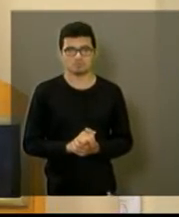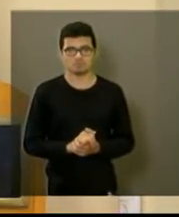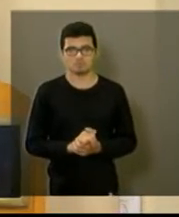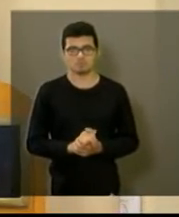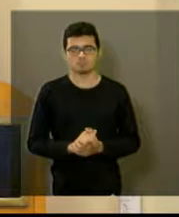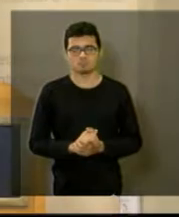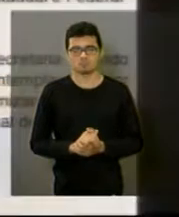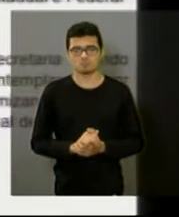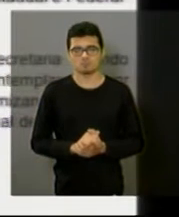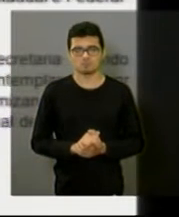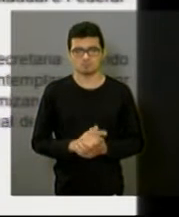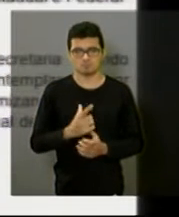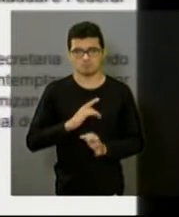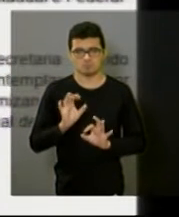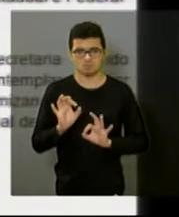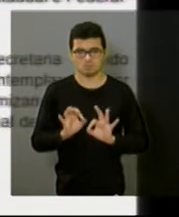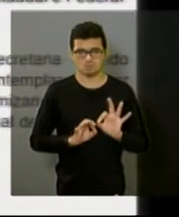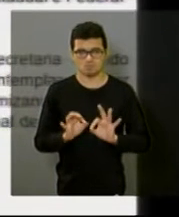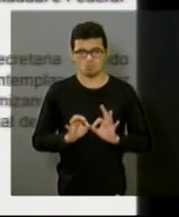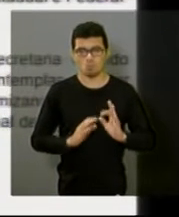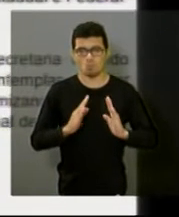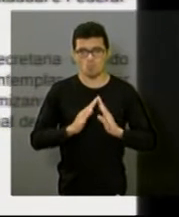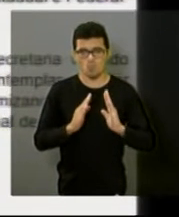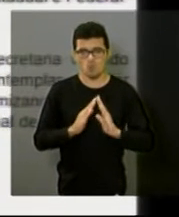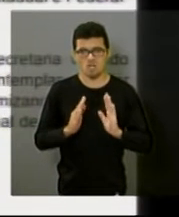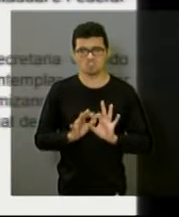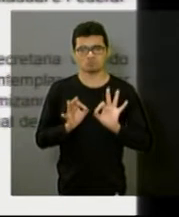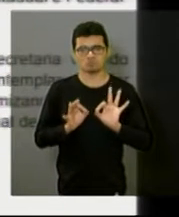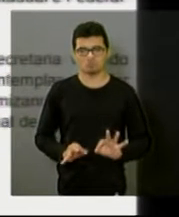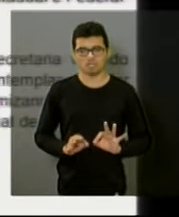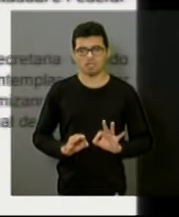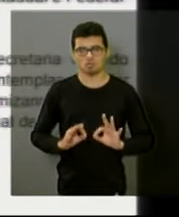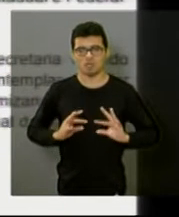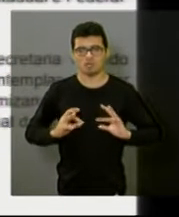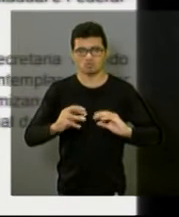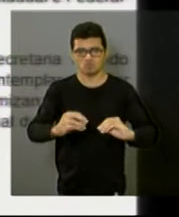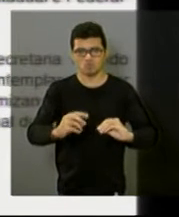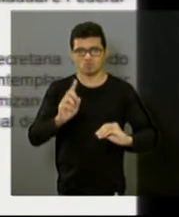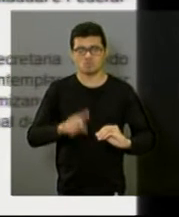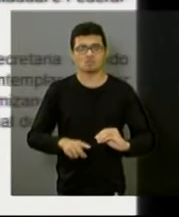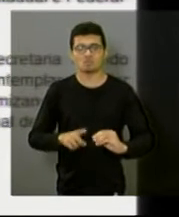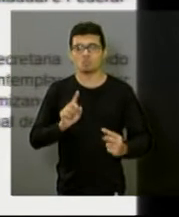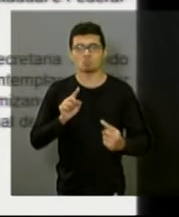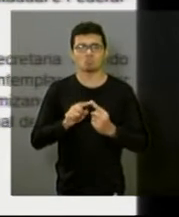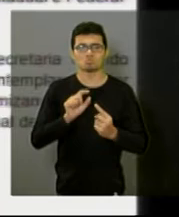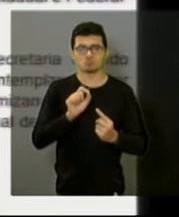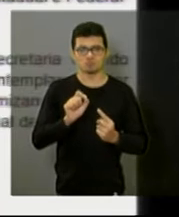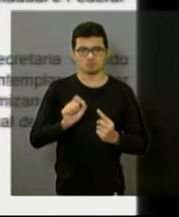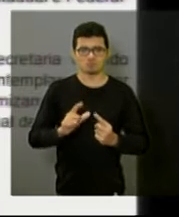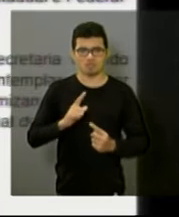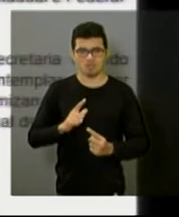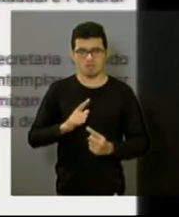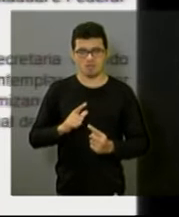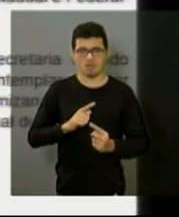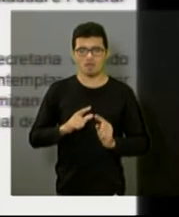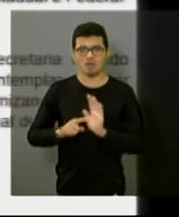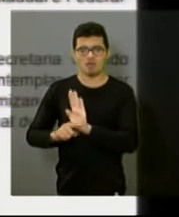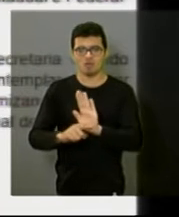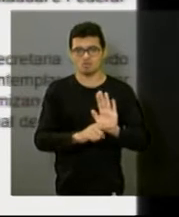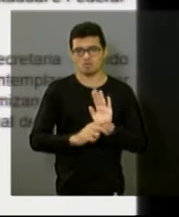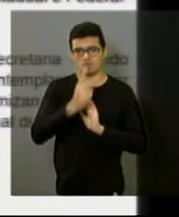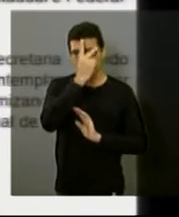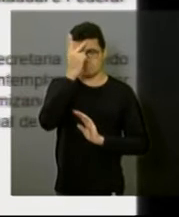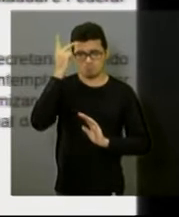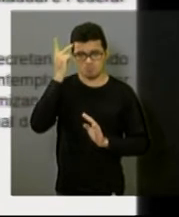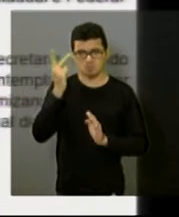Temos o programa Moradia Digna para Todos, que o objetivo dela é atuar efetivamente com a população de baixa renda, visando